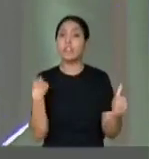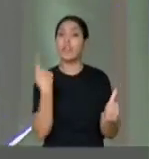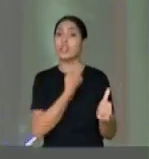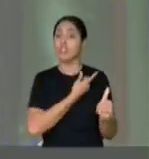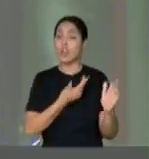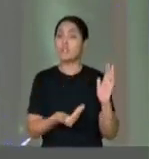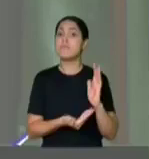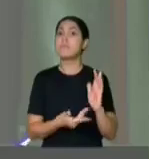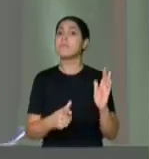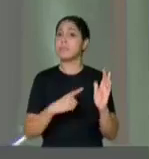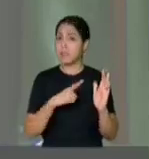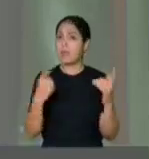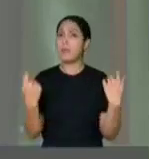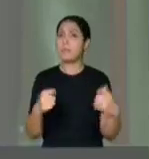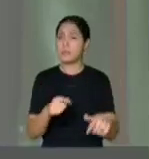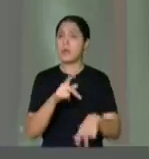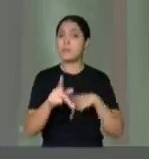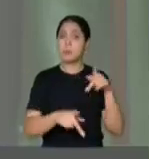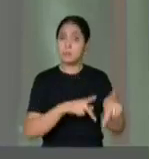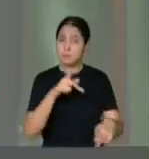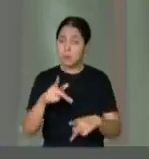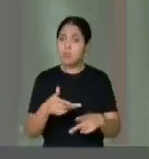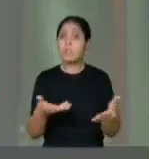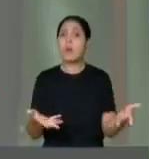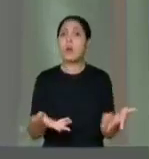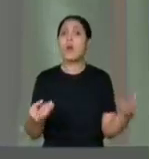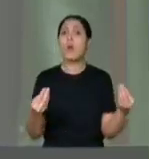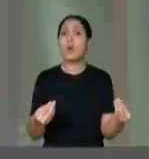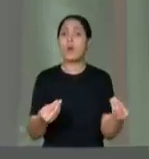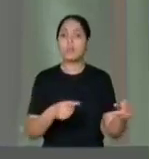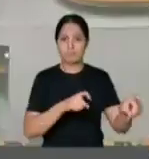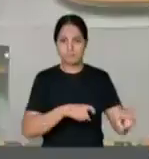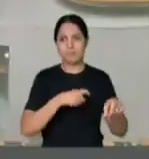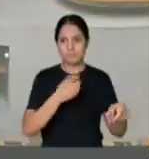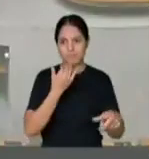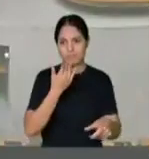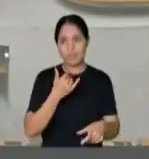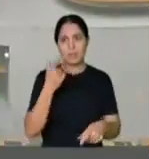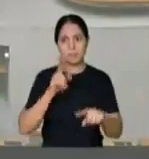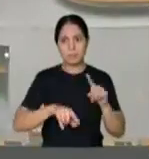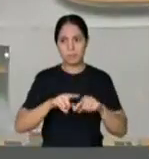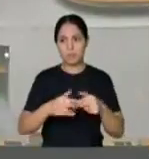tem com quem levanta cedo e quem produz e alimenta o Brasil. Muito obrigado.